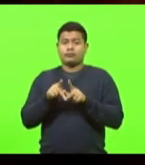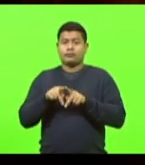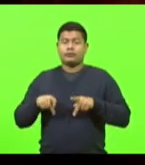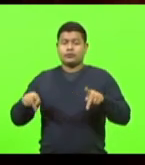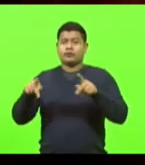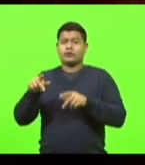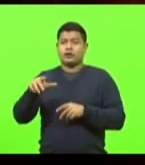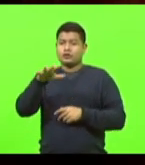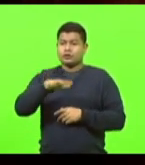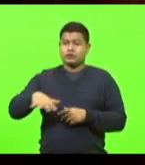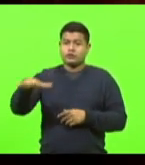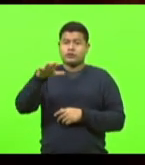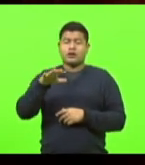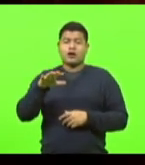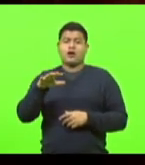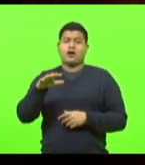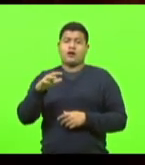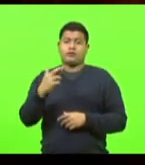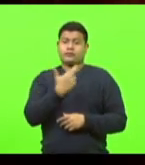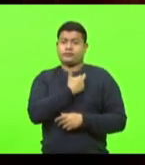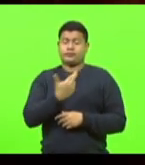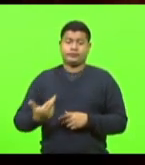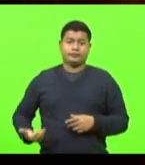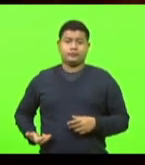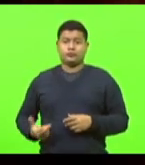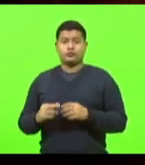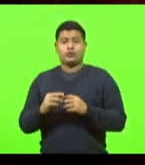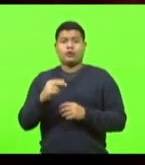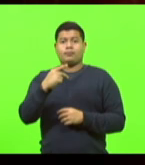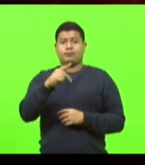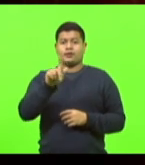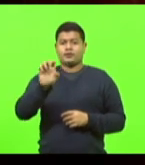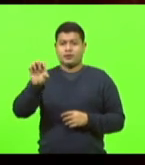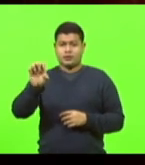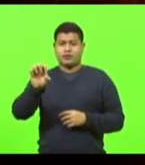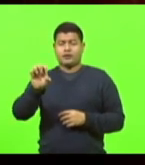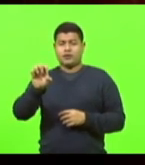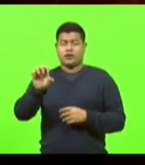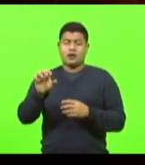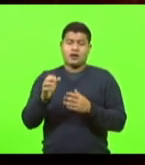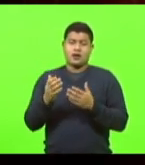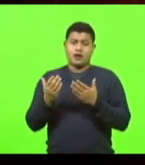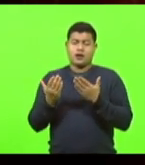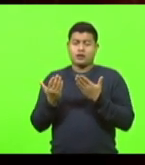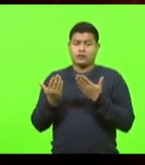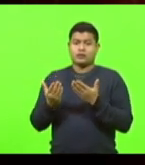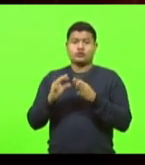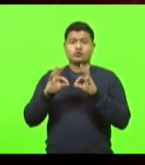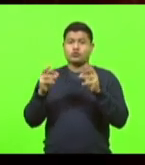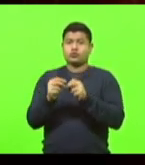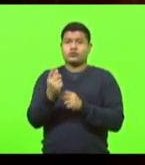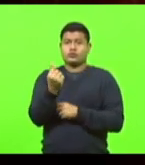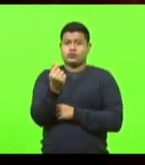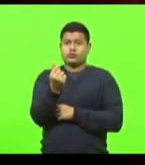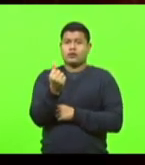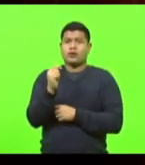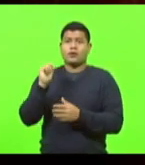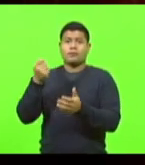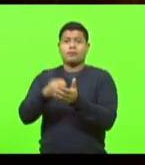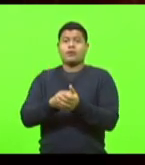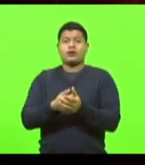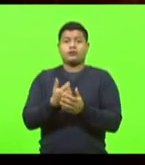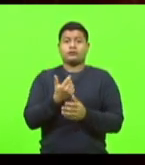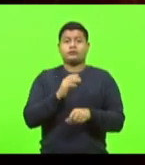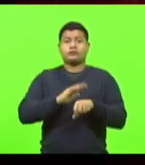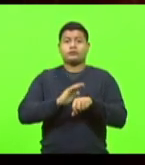e que todos os recursos a serem pagos serão por parte do Estado, mas